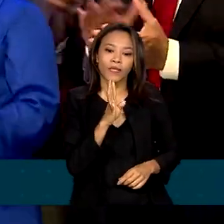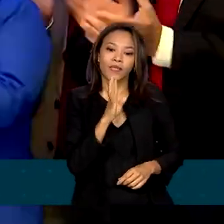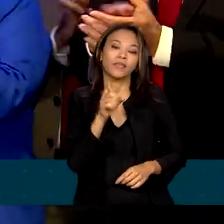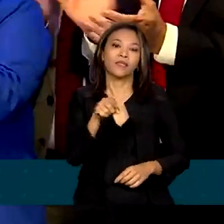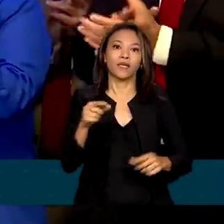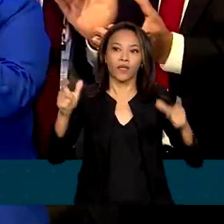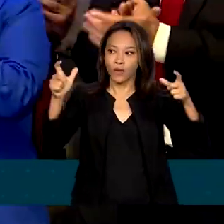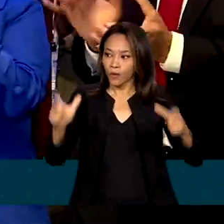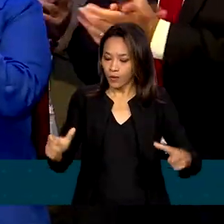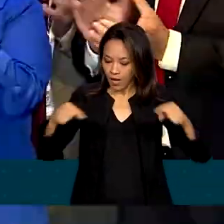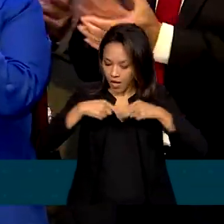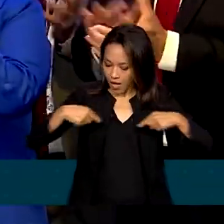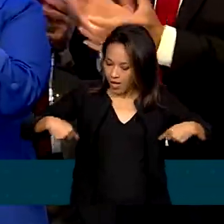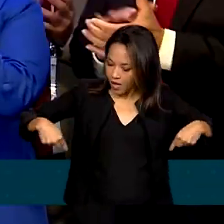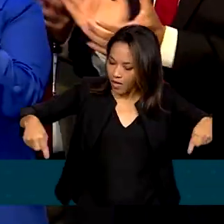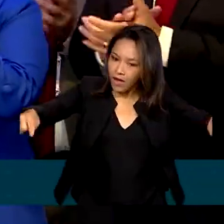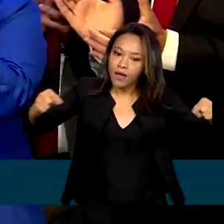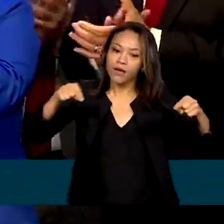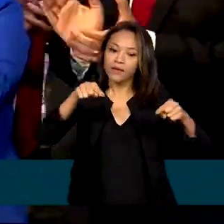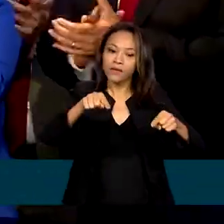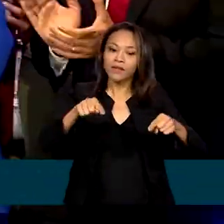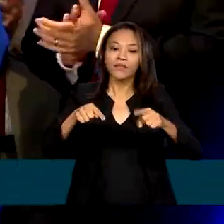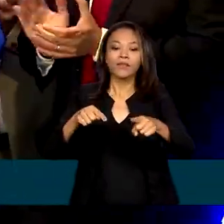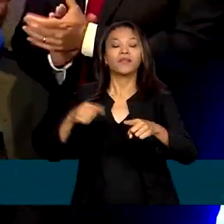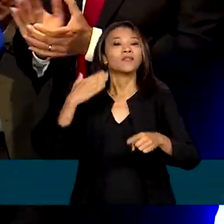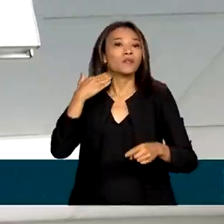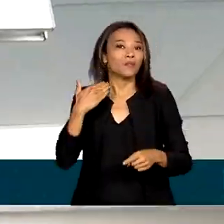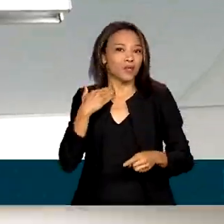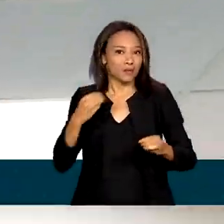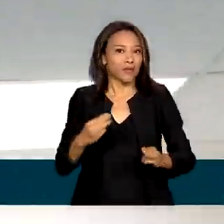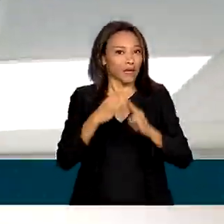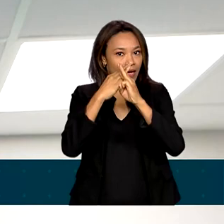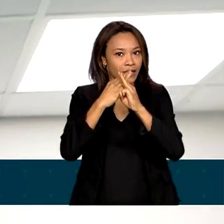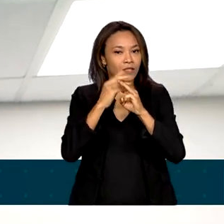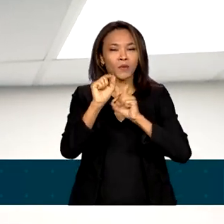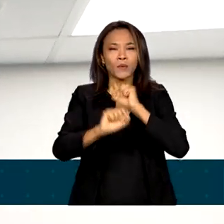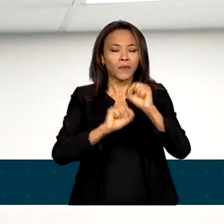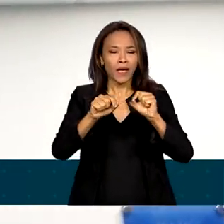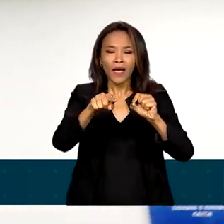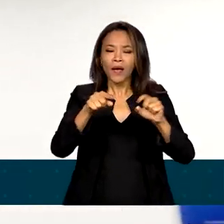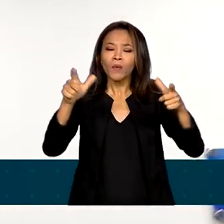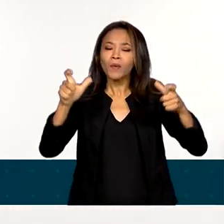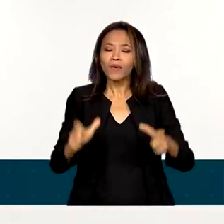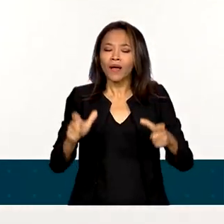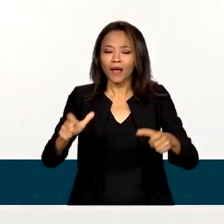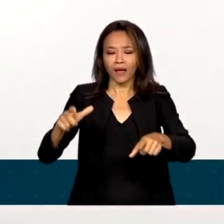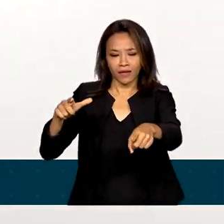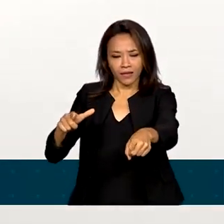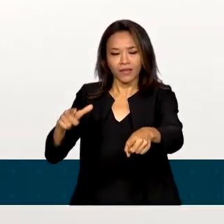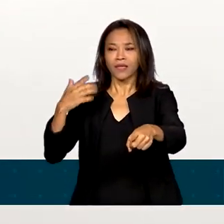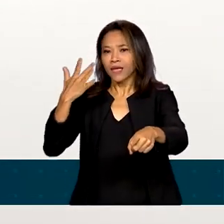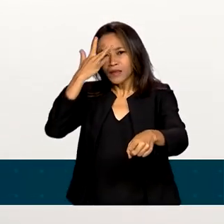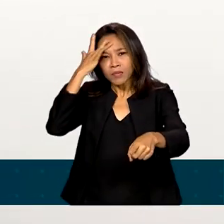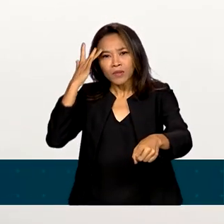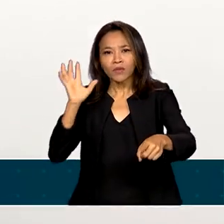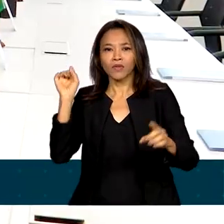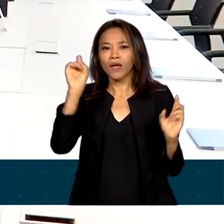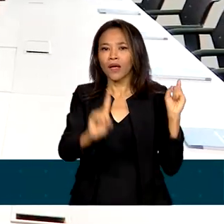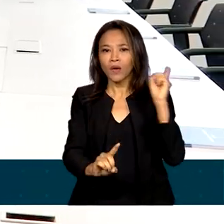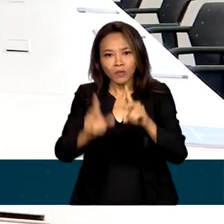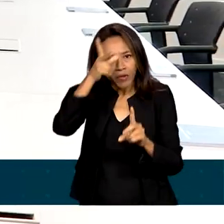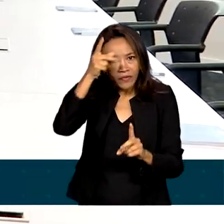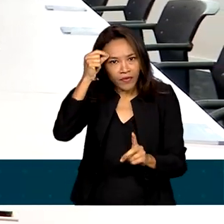das Cidades e Estados da Caixa Econômica Federal. Um espaço para que governantes tenham maior facilidade